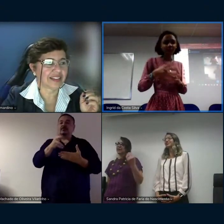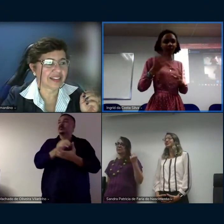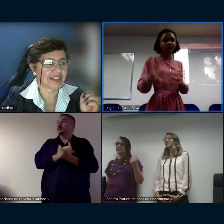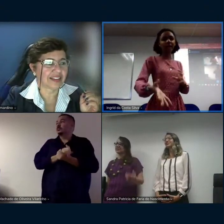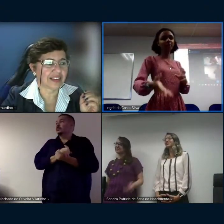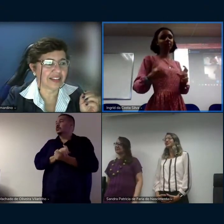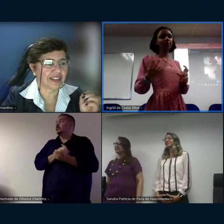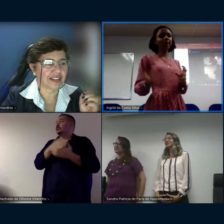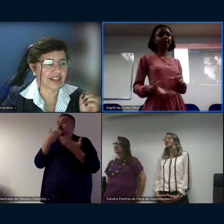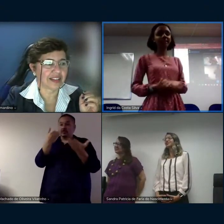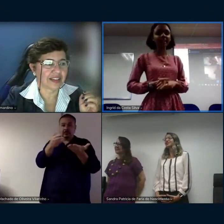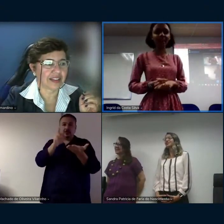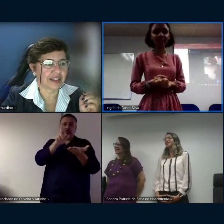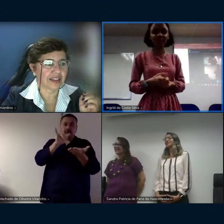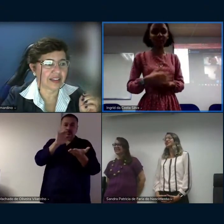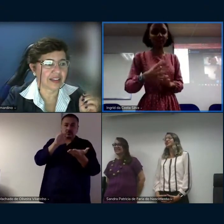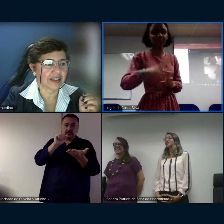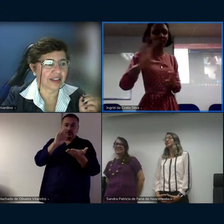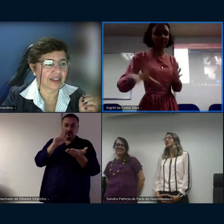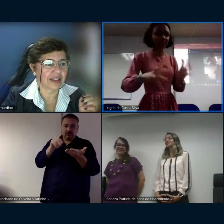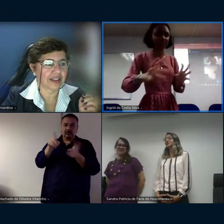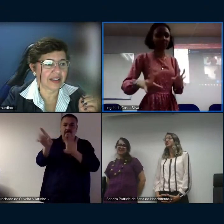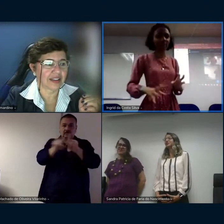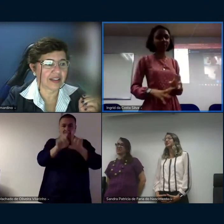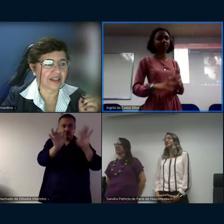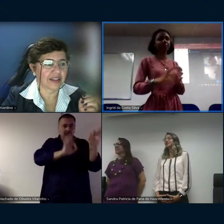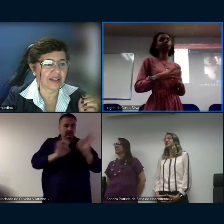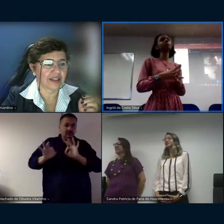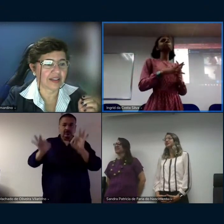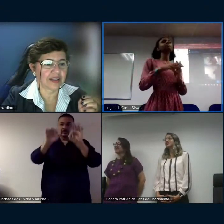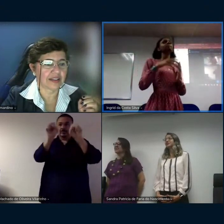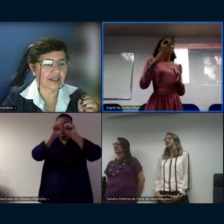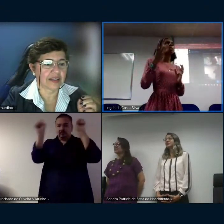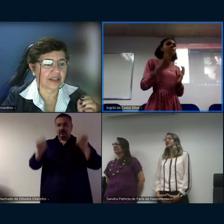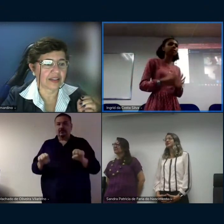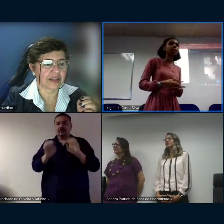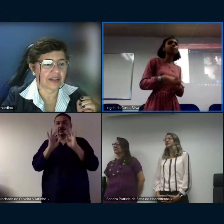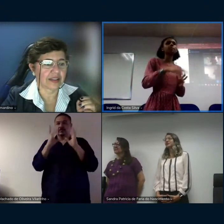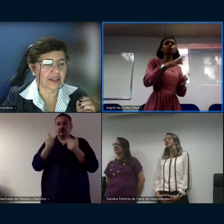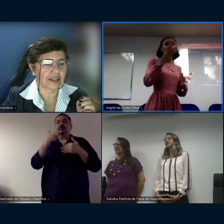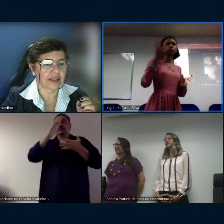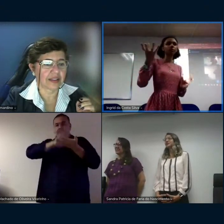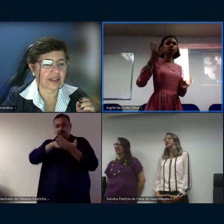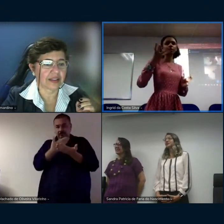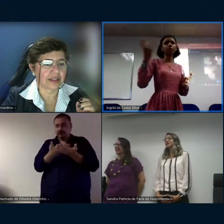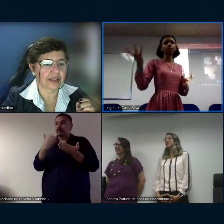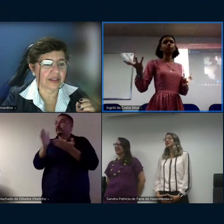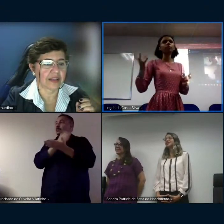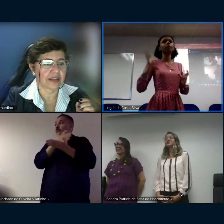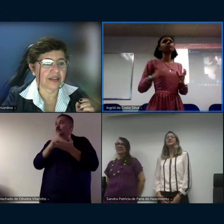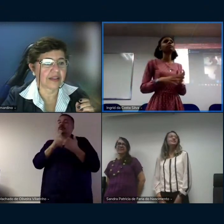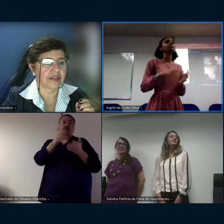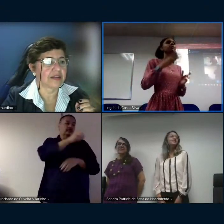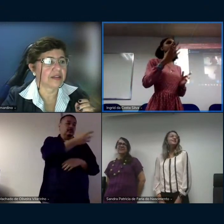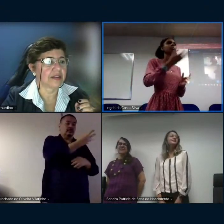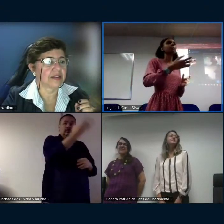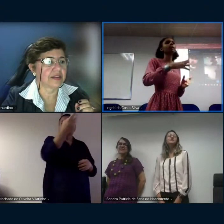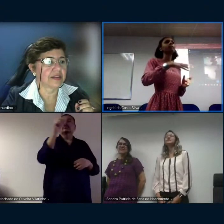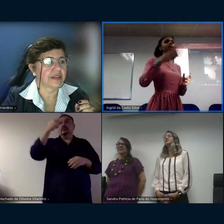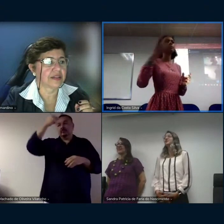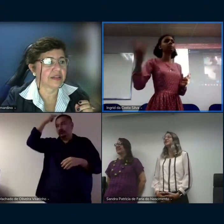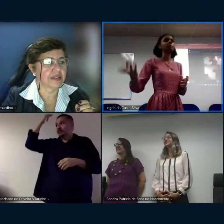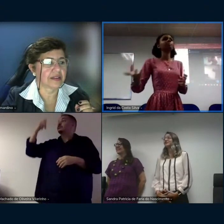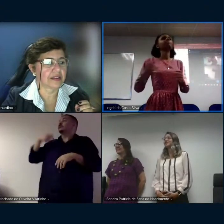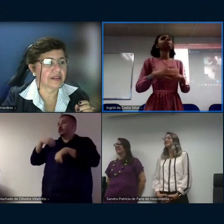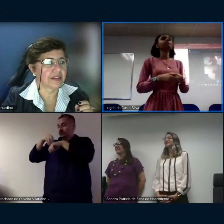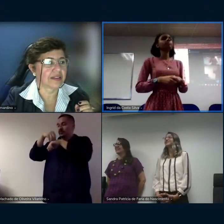a Ricardo também que está aqui cuidando do sistema tudo aos intérpretes algumas as intérpretes foram embora mas o vídeo